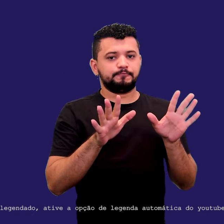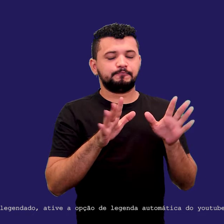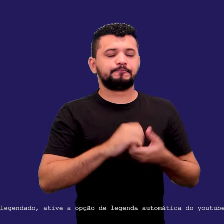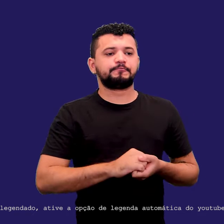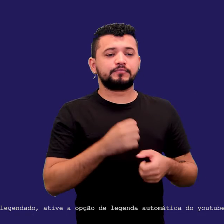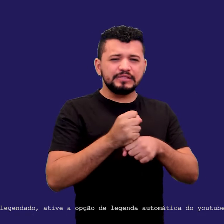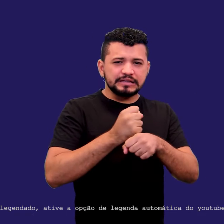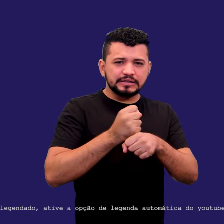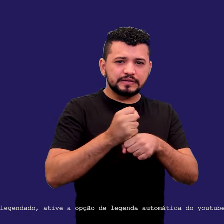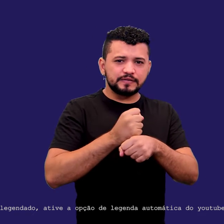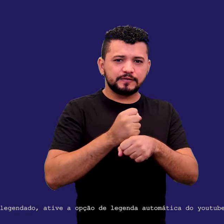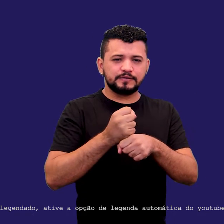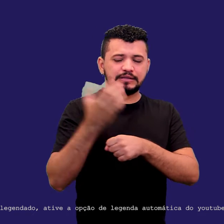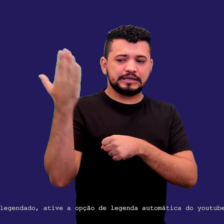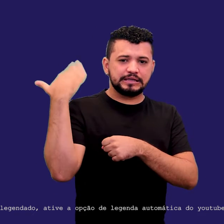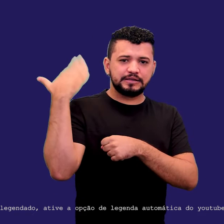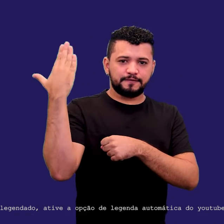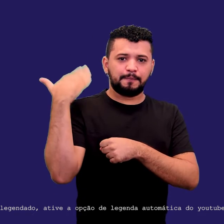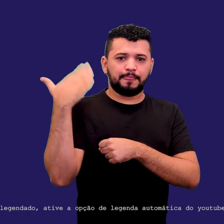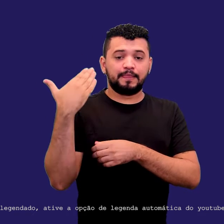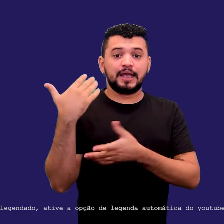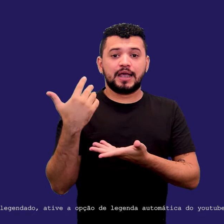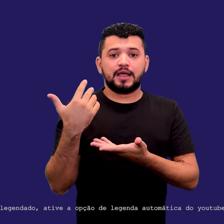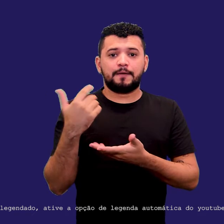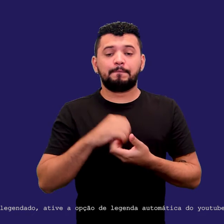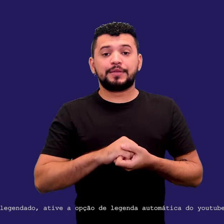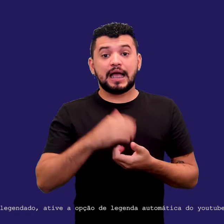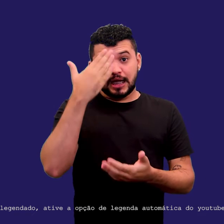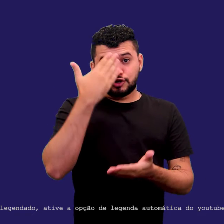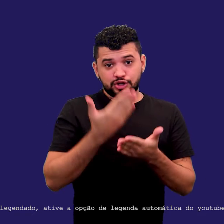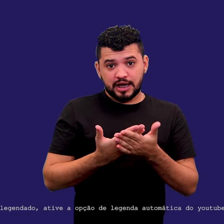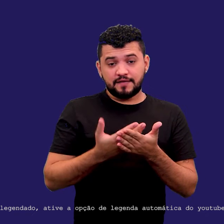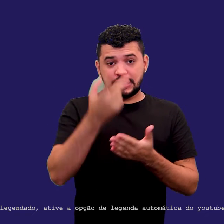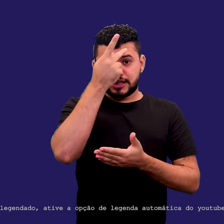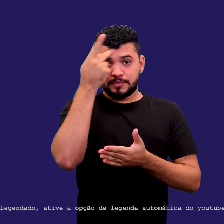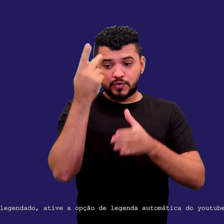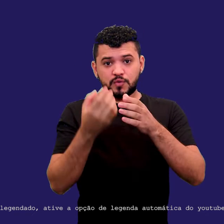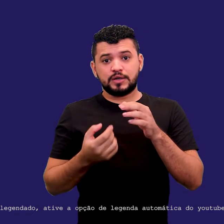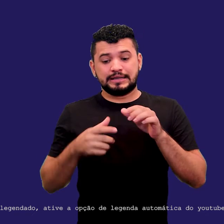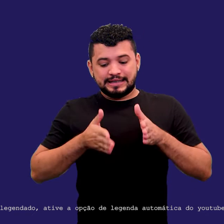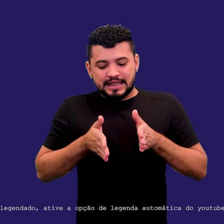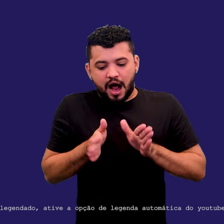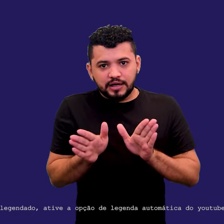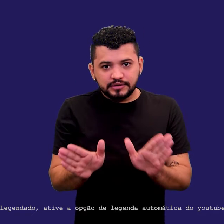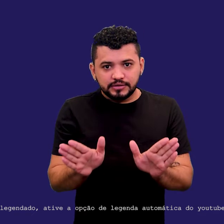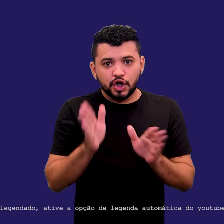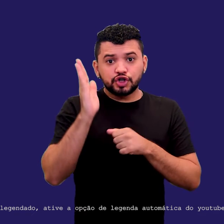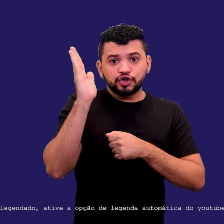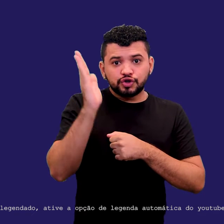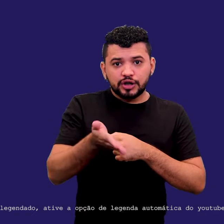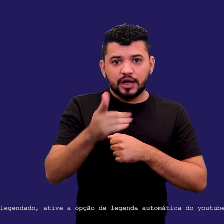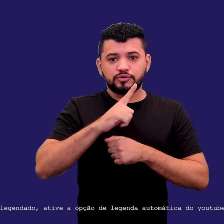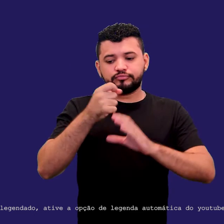falando de séculos atrás, acreditou-se que as pessoas nasciam com determinadas características